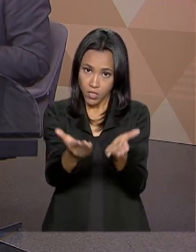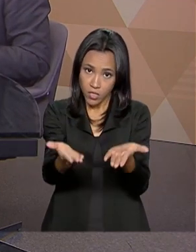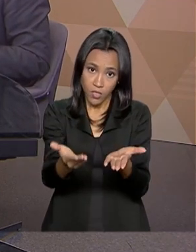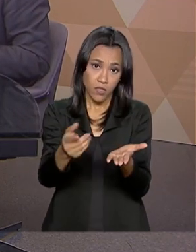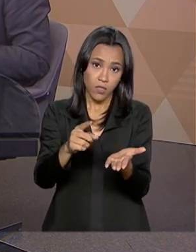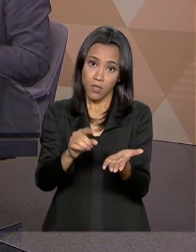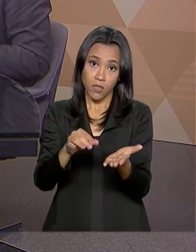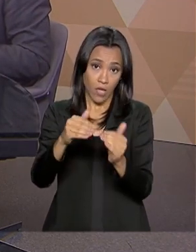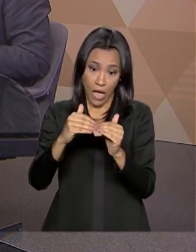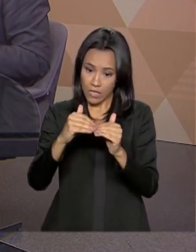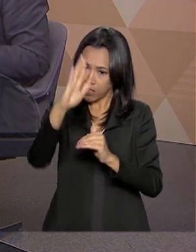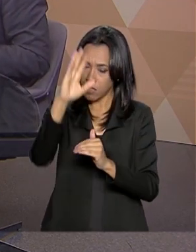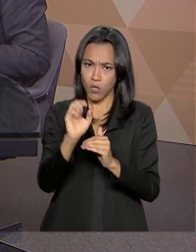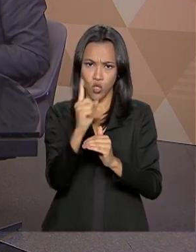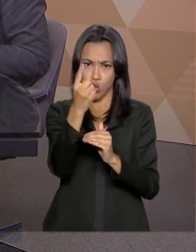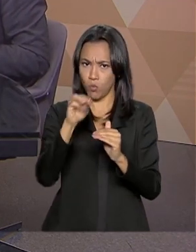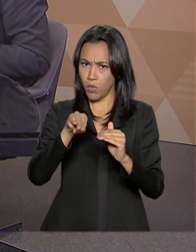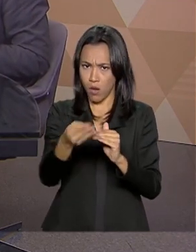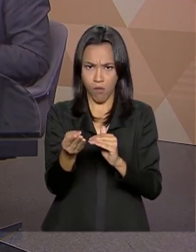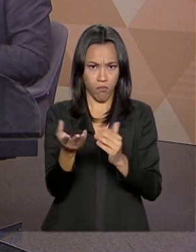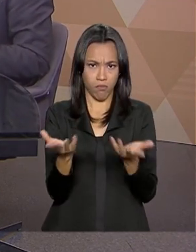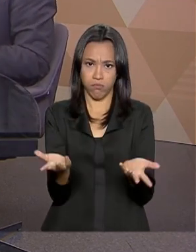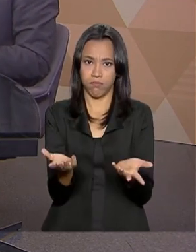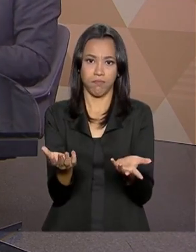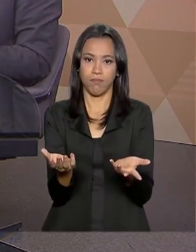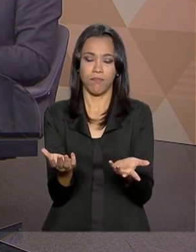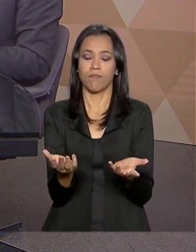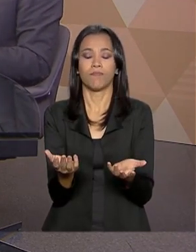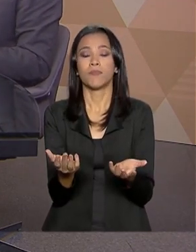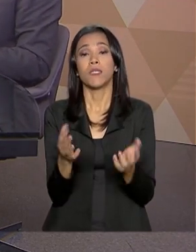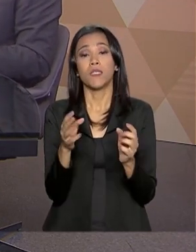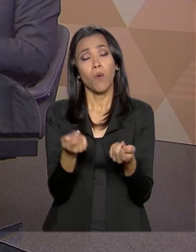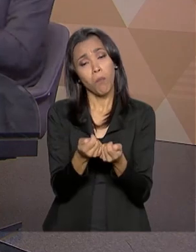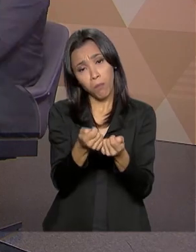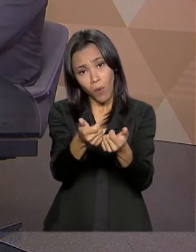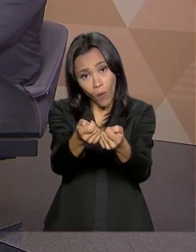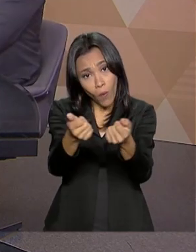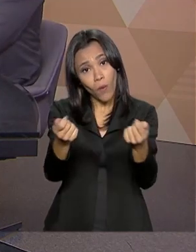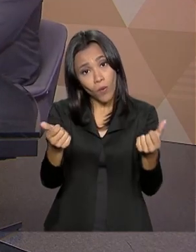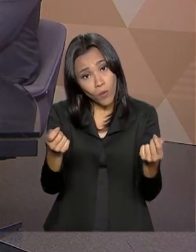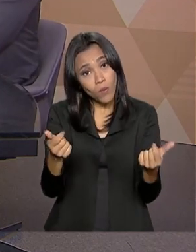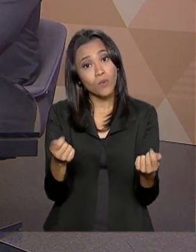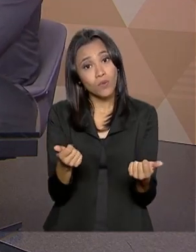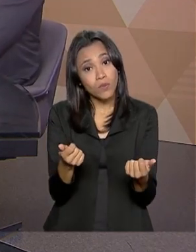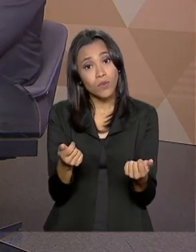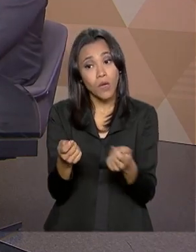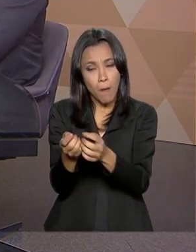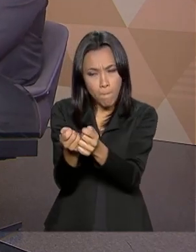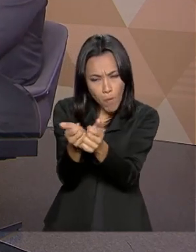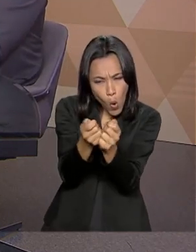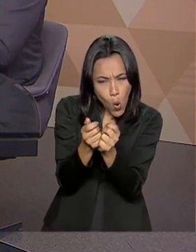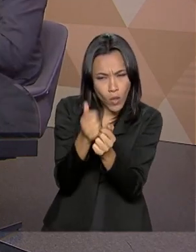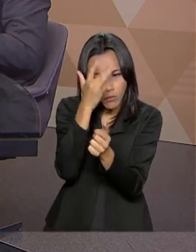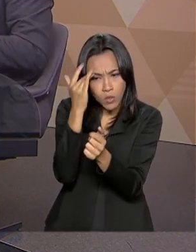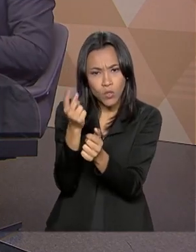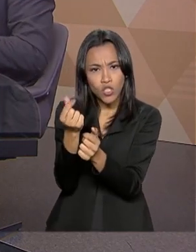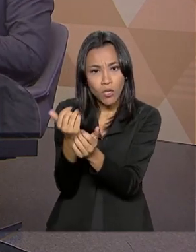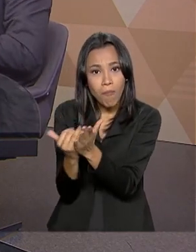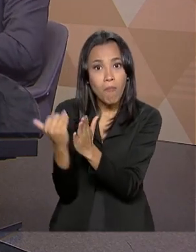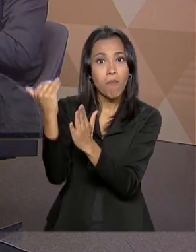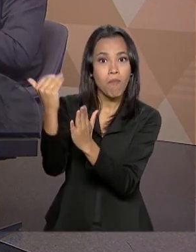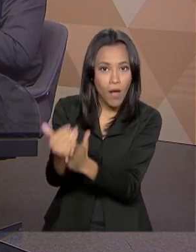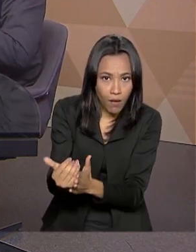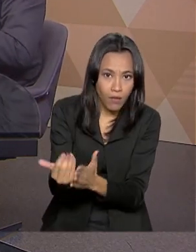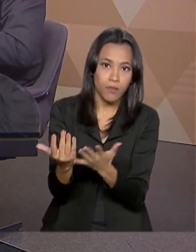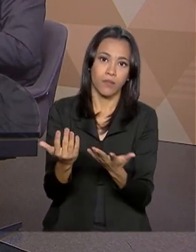ultrapassa 1 milhão. Mais de 90%. Então, eram poucos ganhando mais. E outra